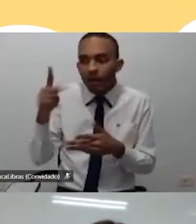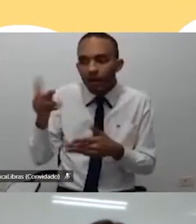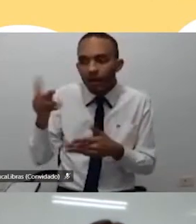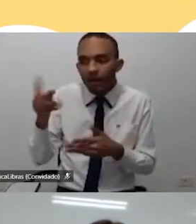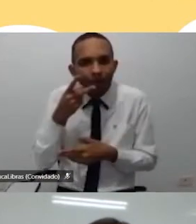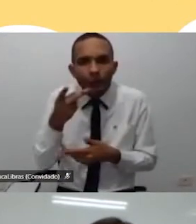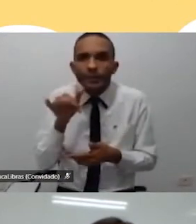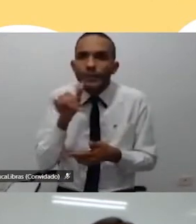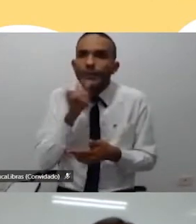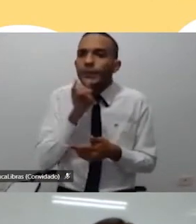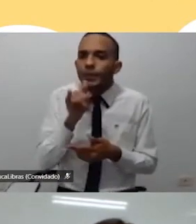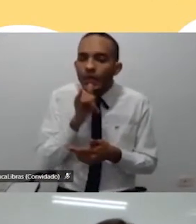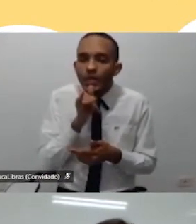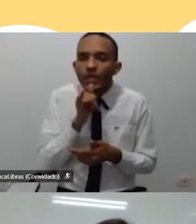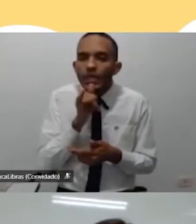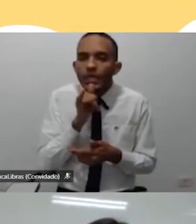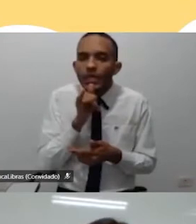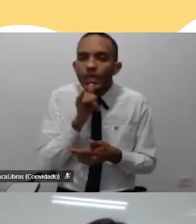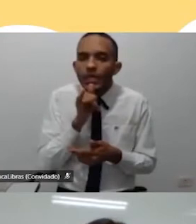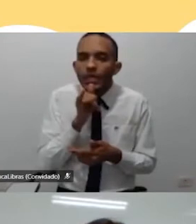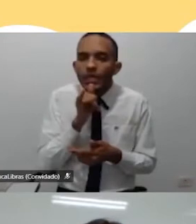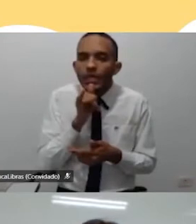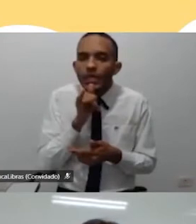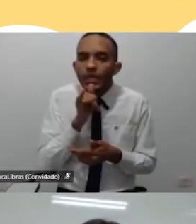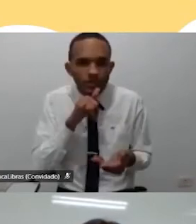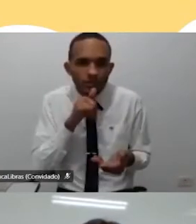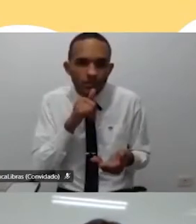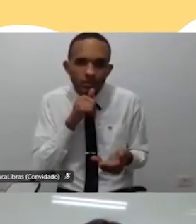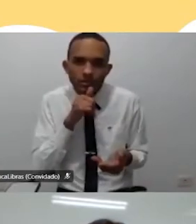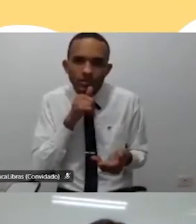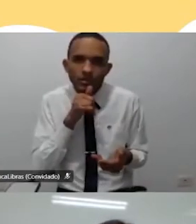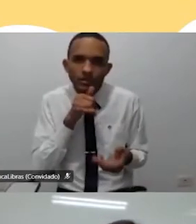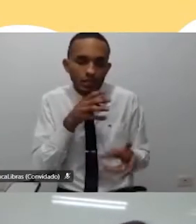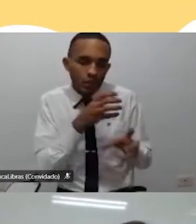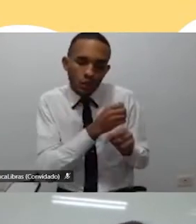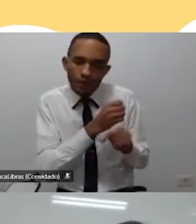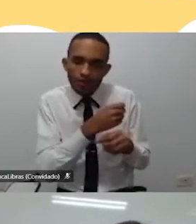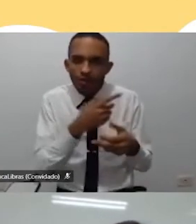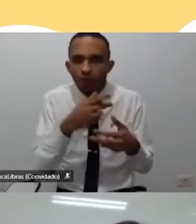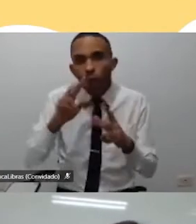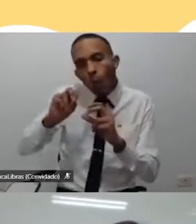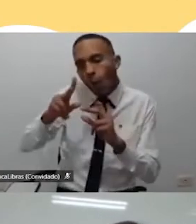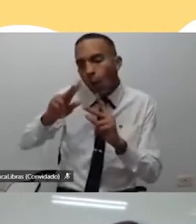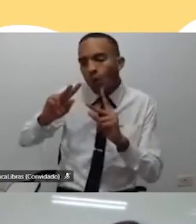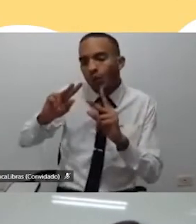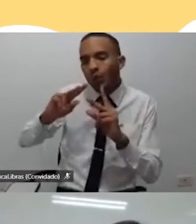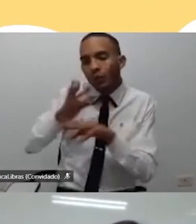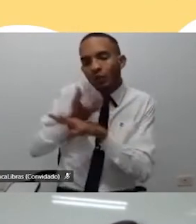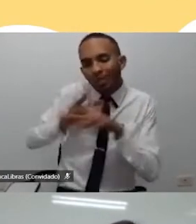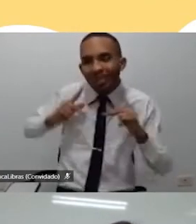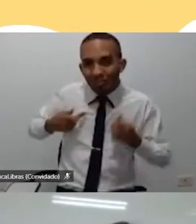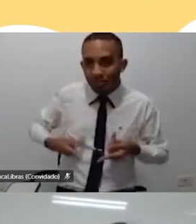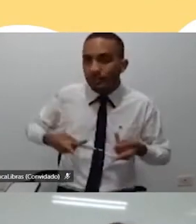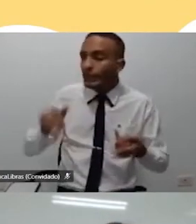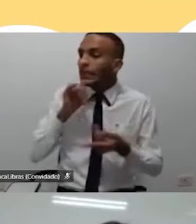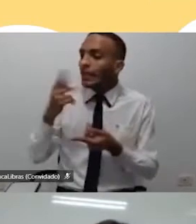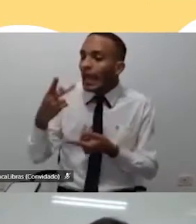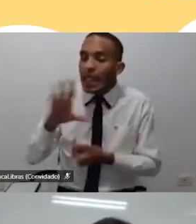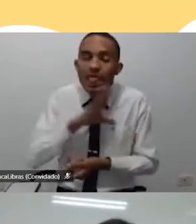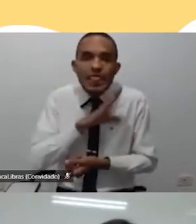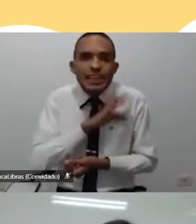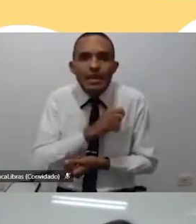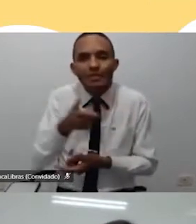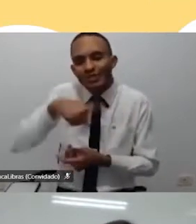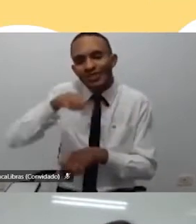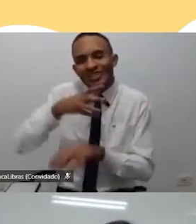fala, quando na verdade, a gente às vezes traz um método diferente, que faz com que eles amem a